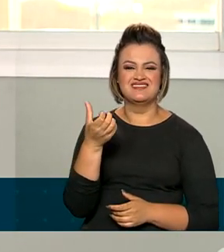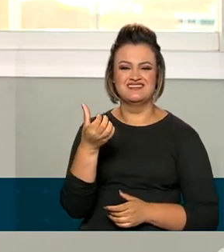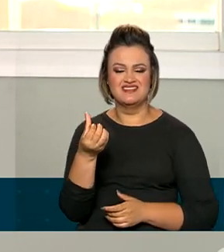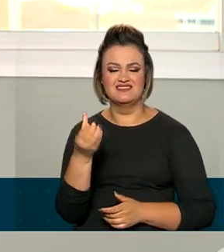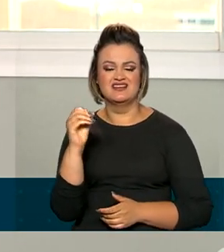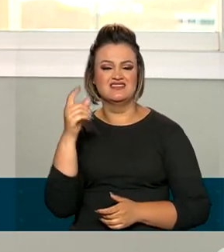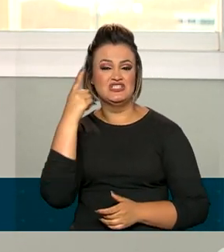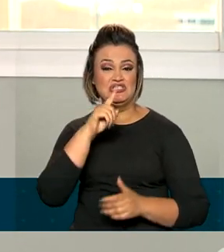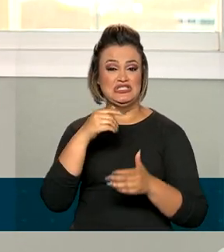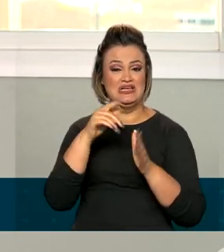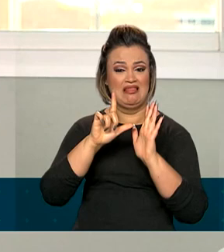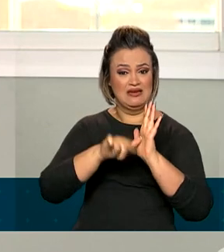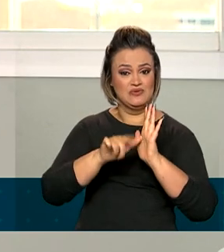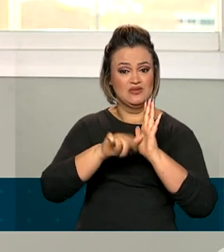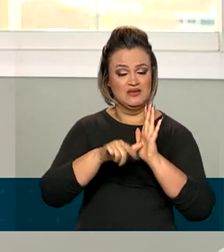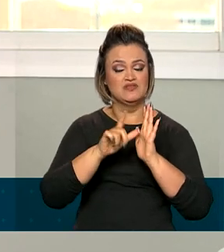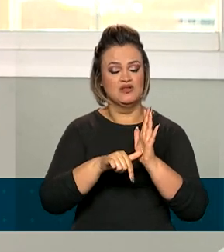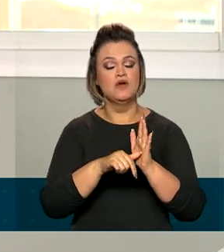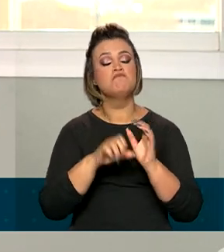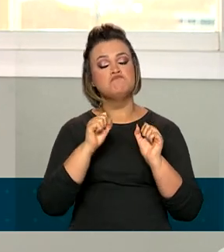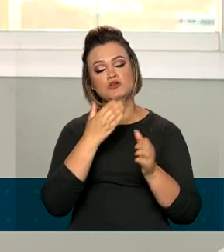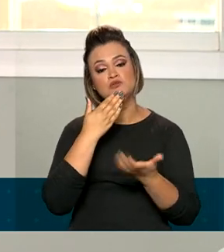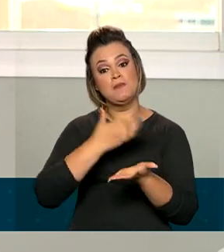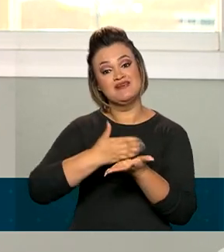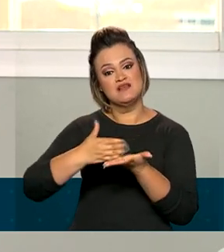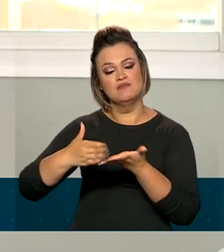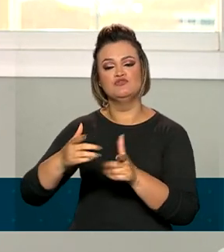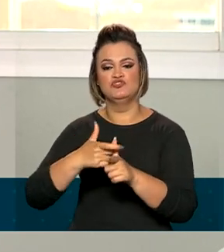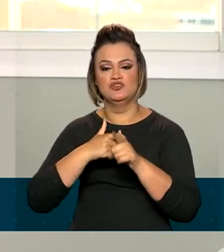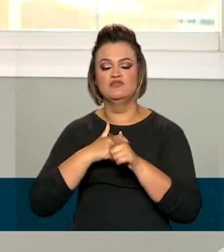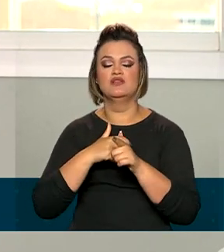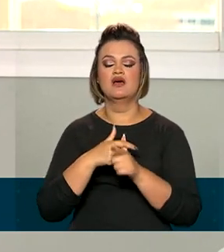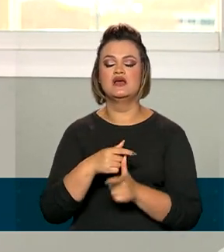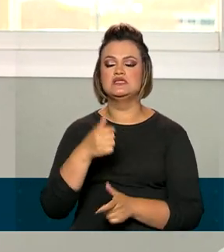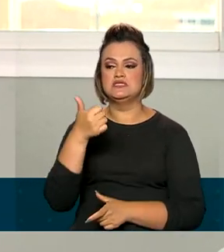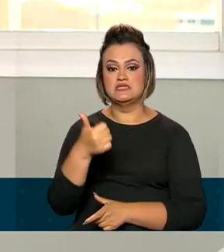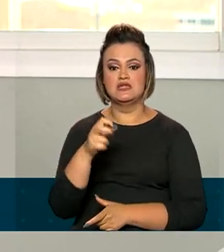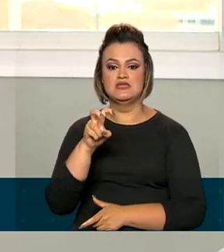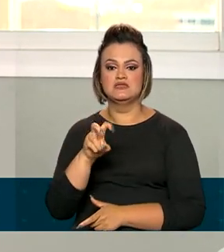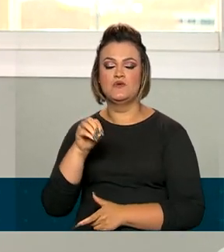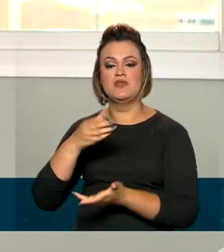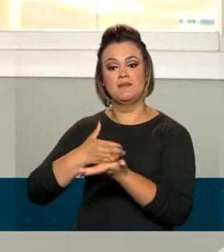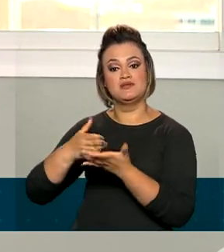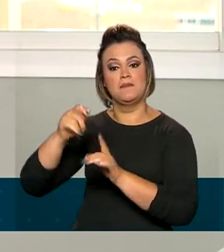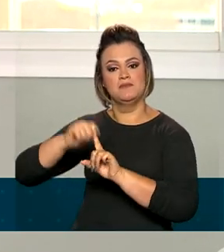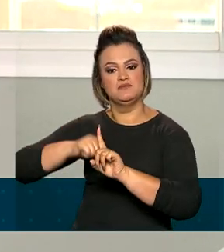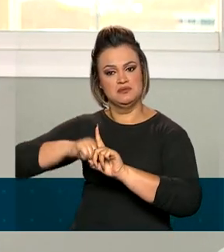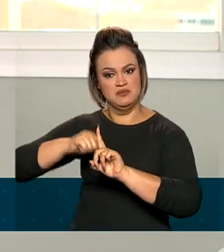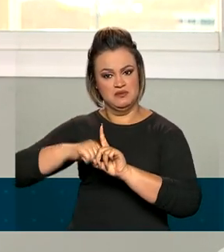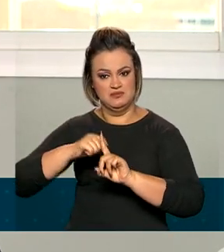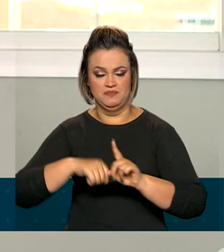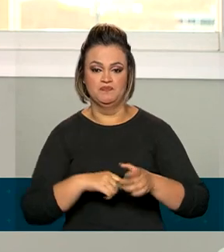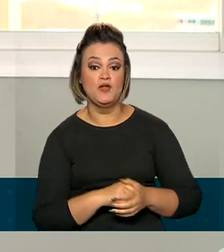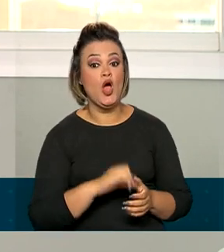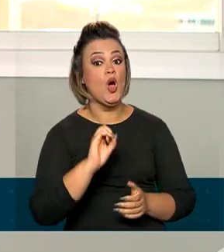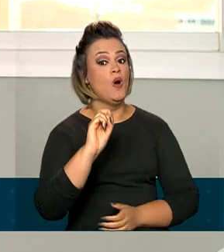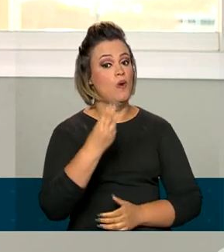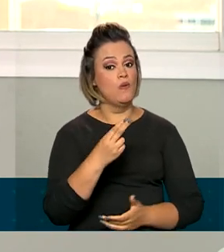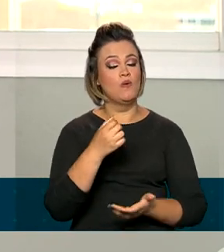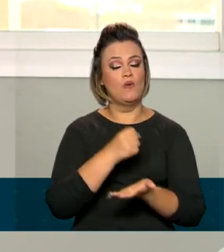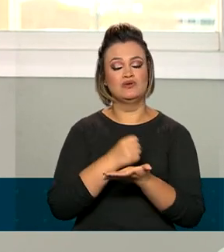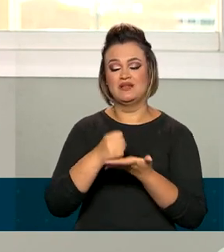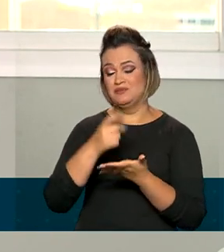atraso, eles podem fazer o reparcelamento da dívida em até 150 parcelas mensais. E para os contratos que estão